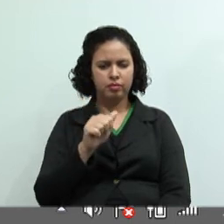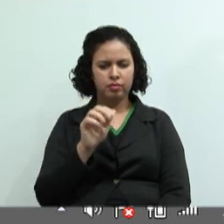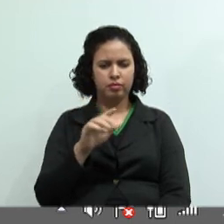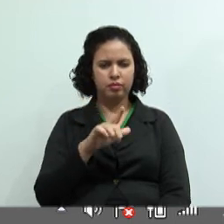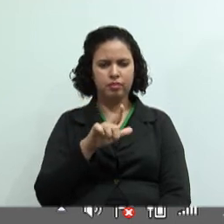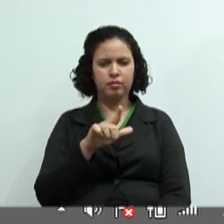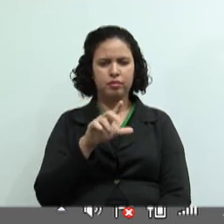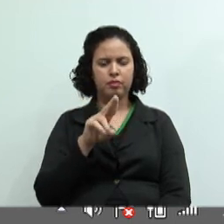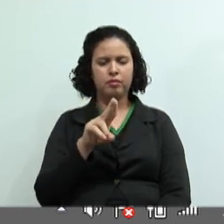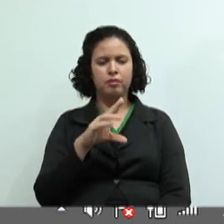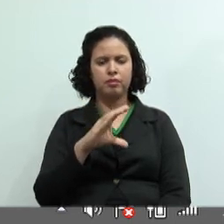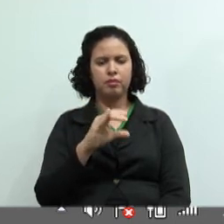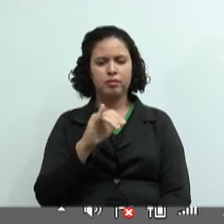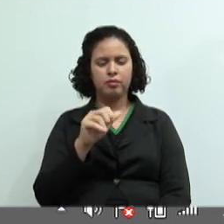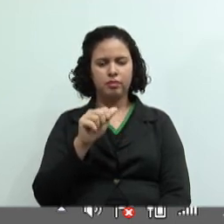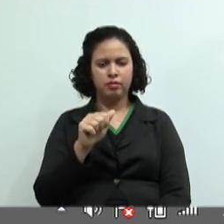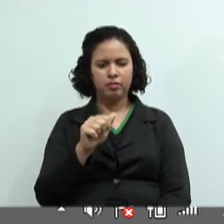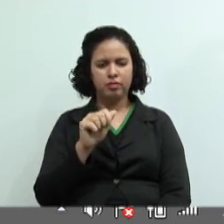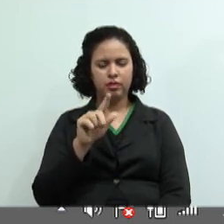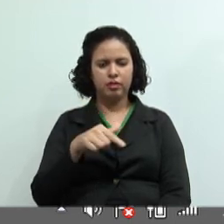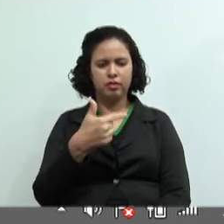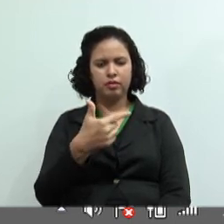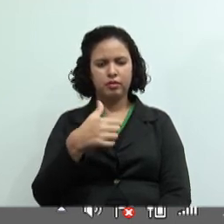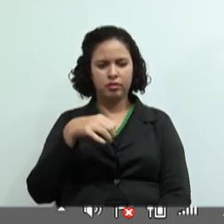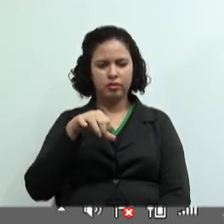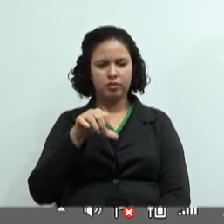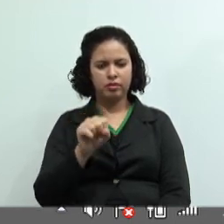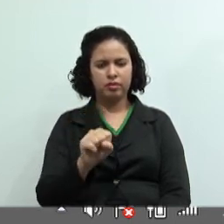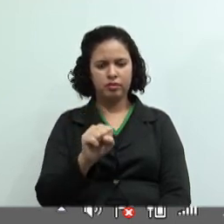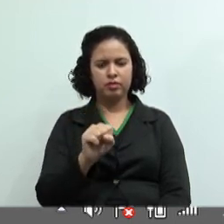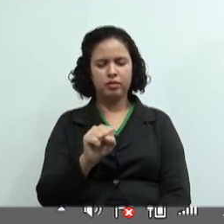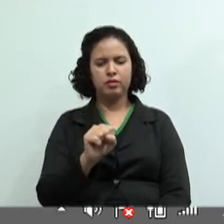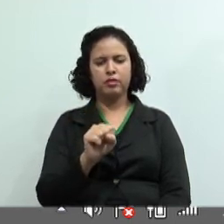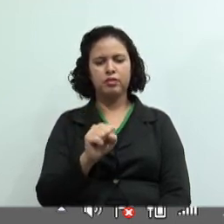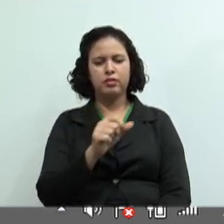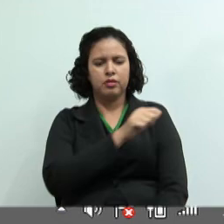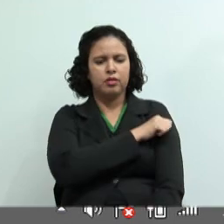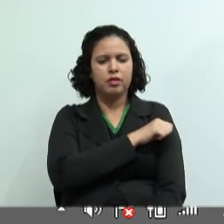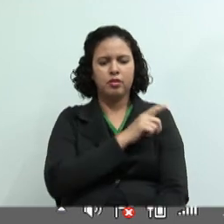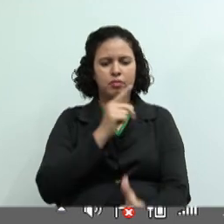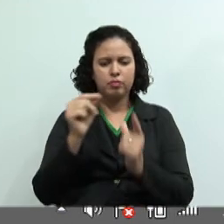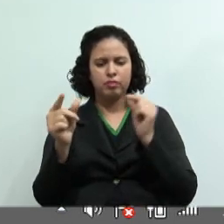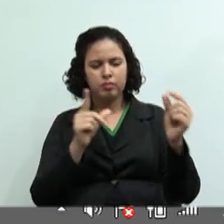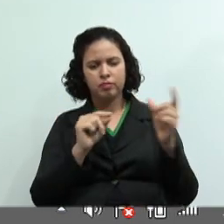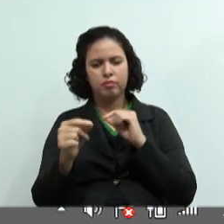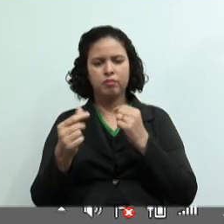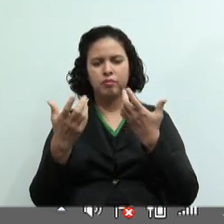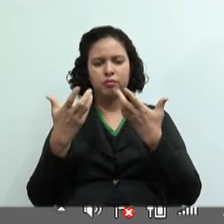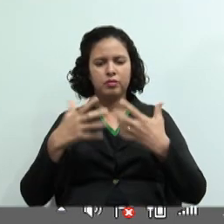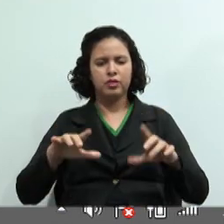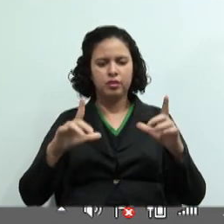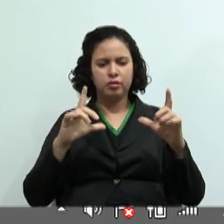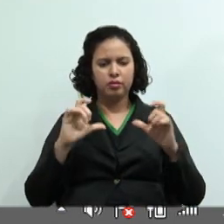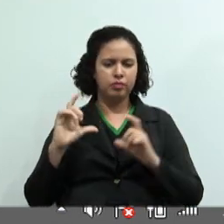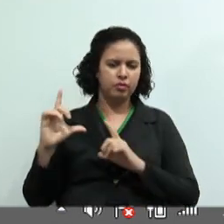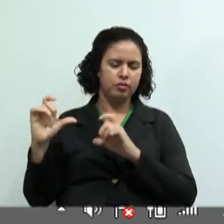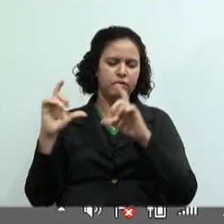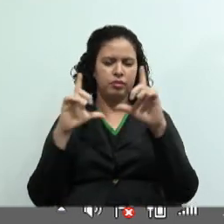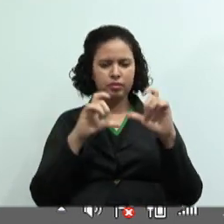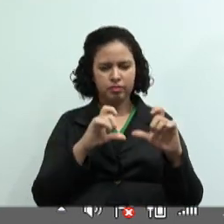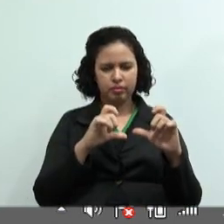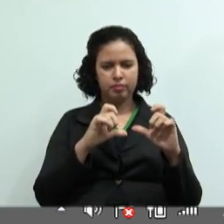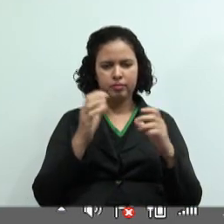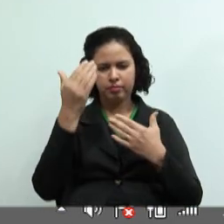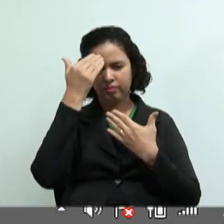professora Fernanda, nós somos 28, mas os alunos correram. Eles não quiseram tirar foto, mas desde já